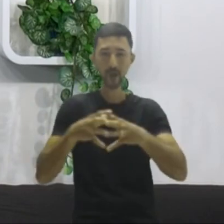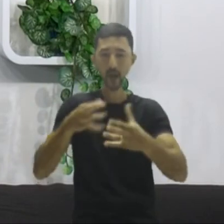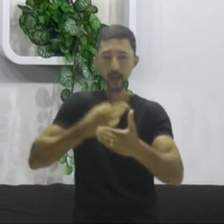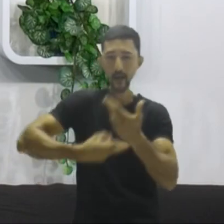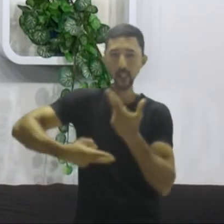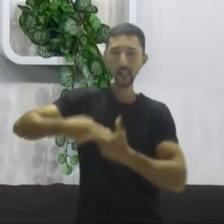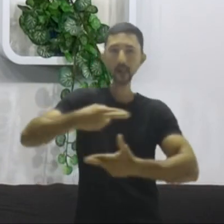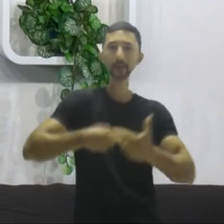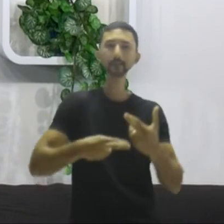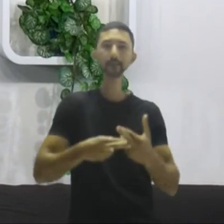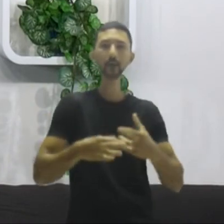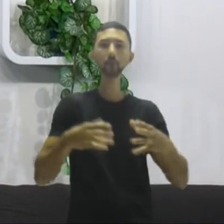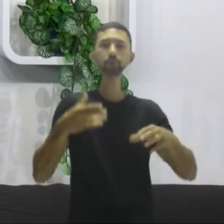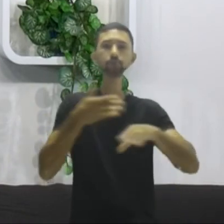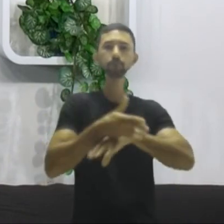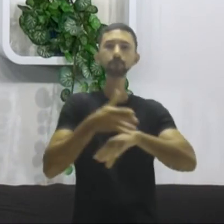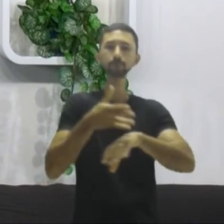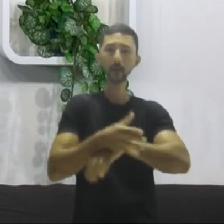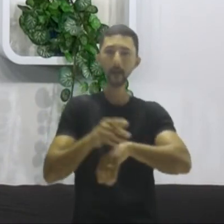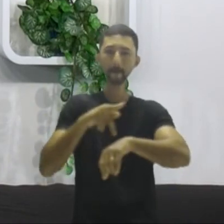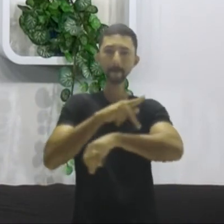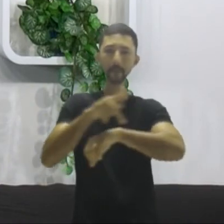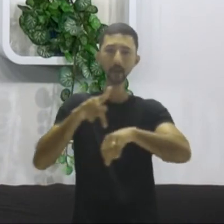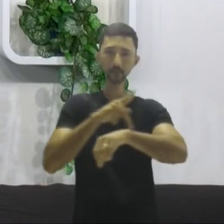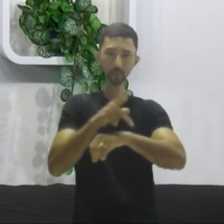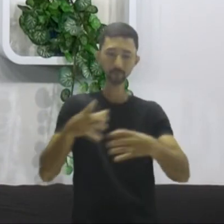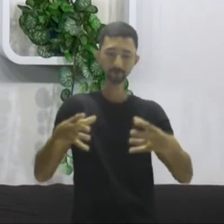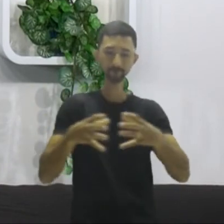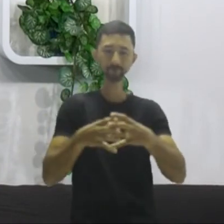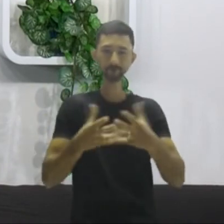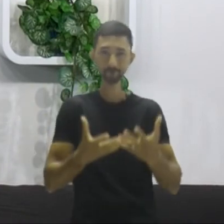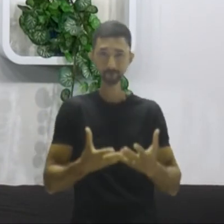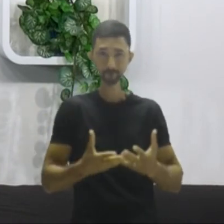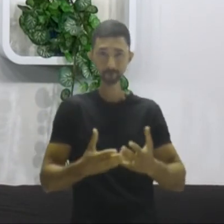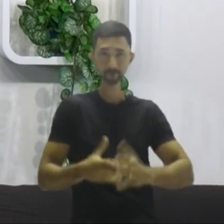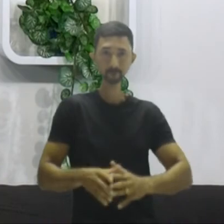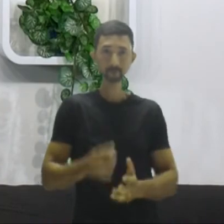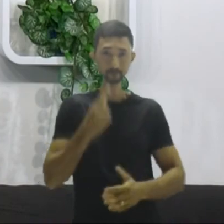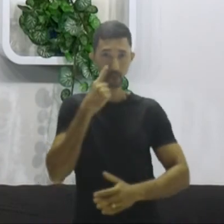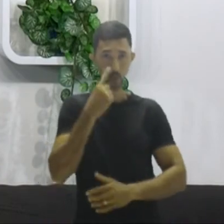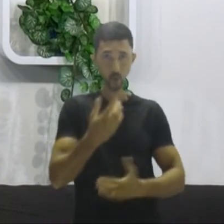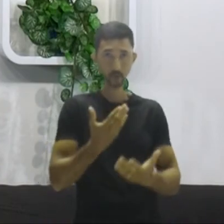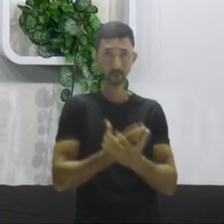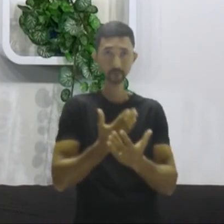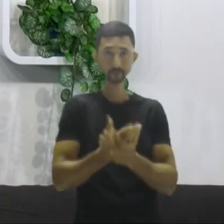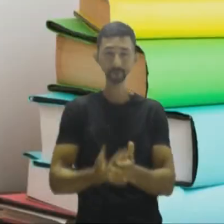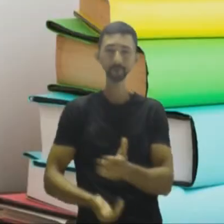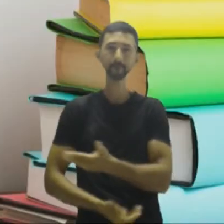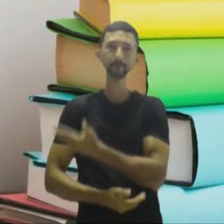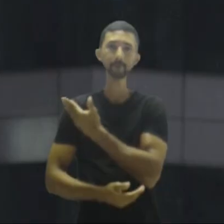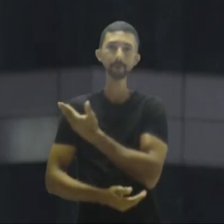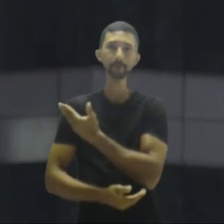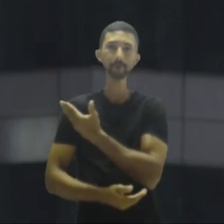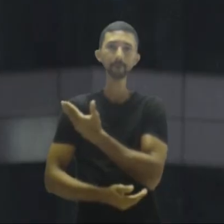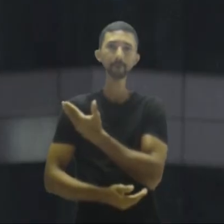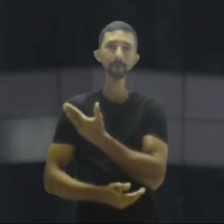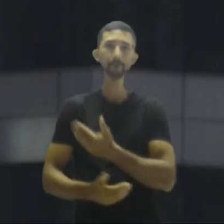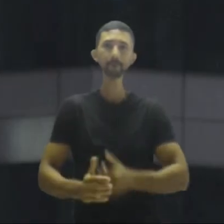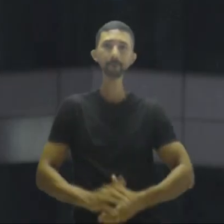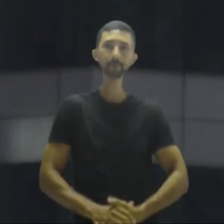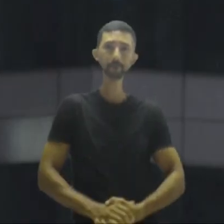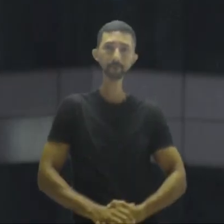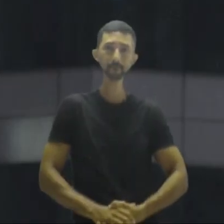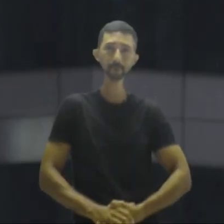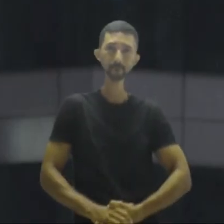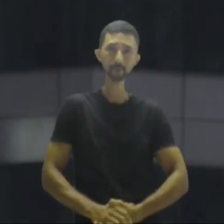relação entre os países membros. Então vamos lá para a aula de hoje. A União Europeia,